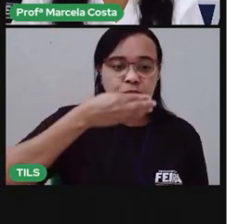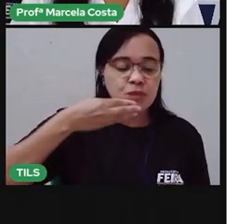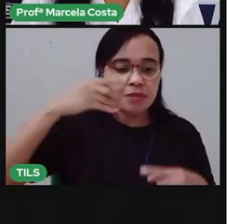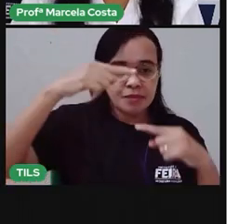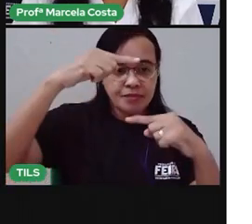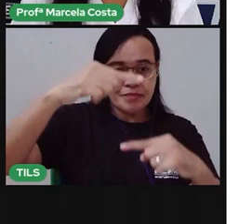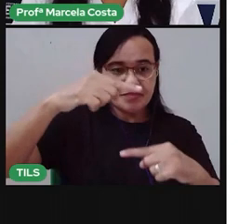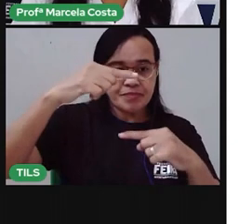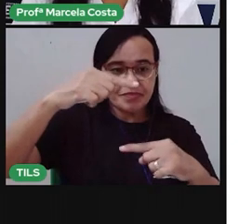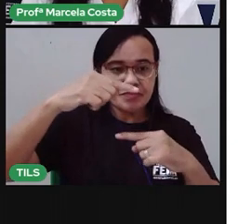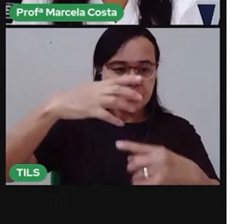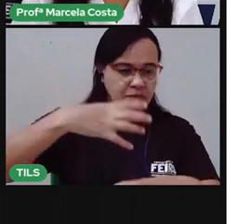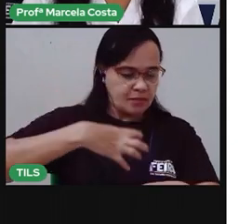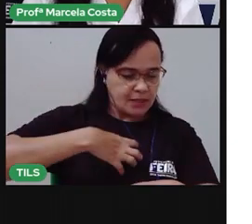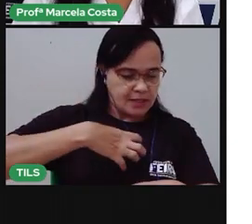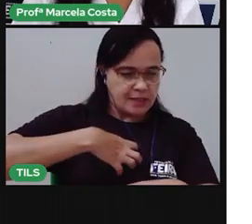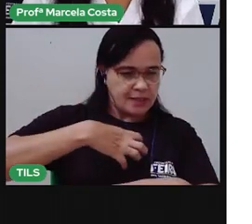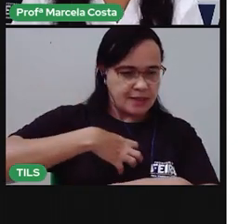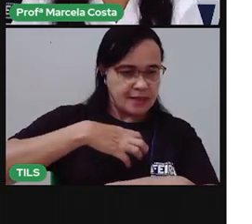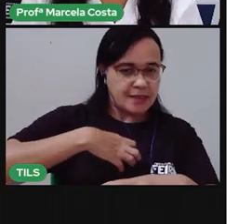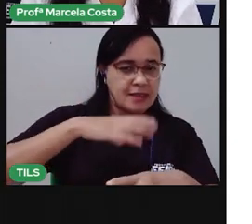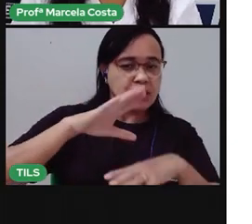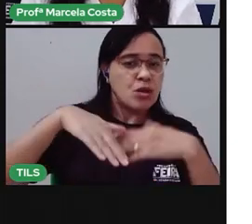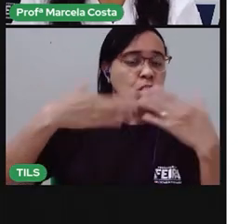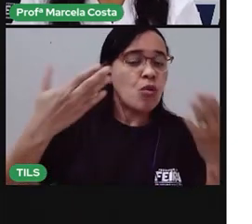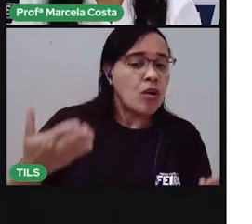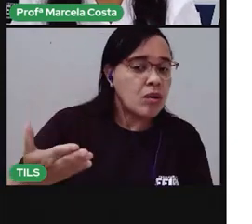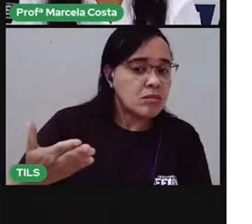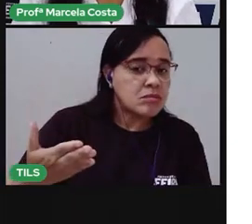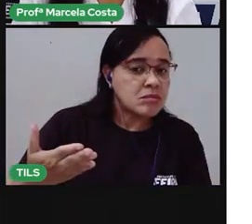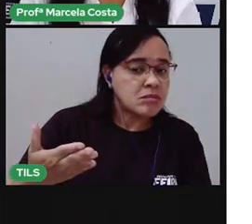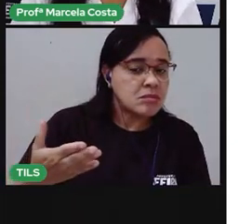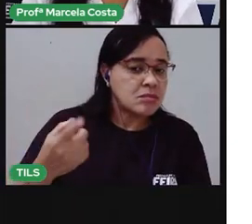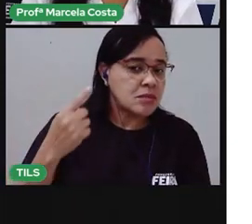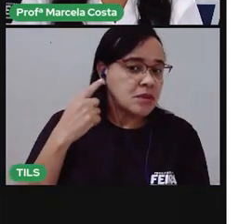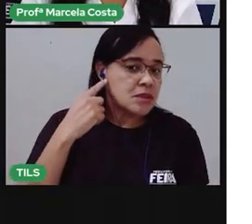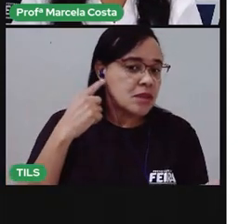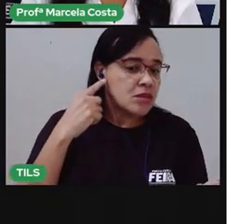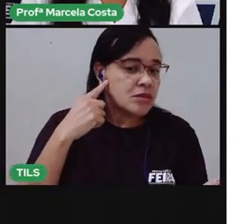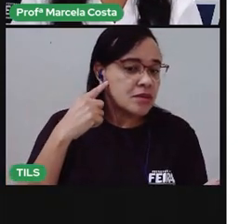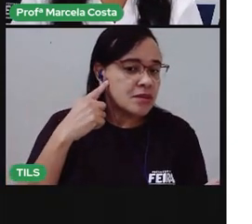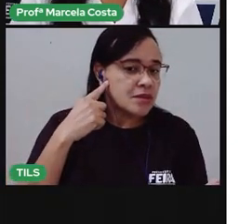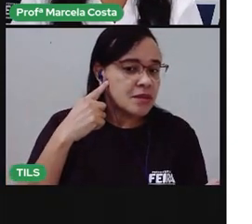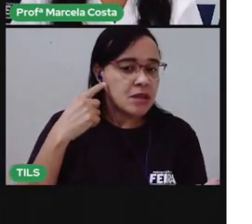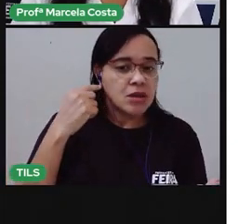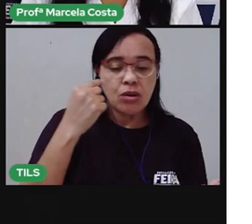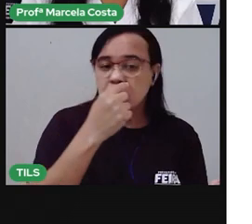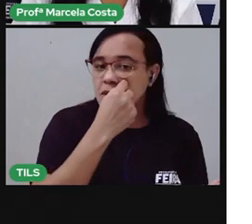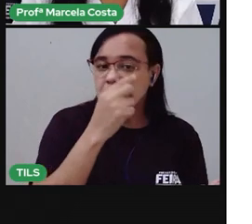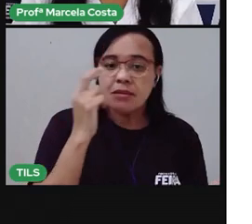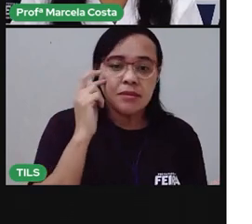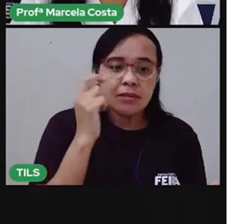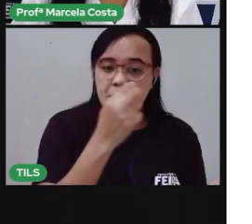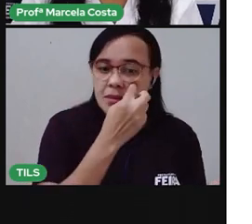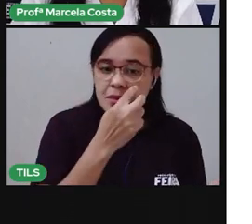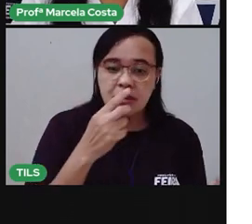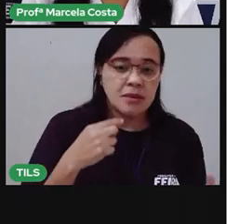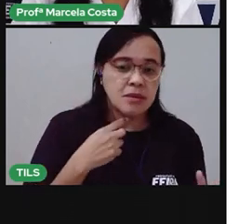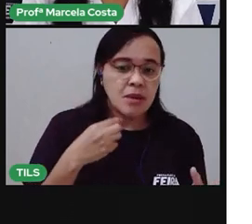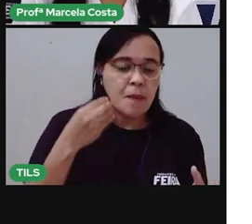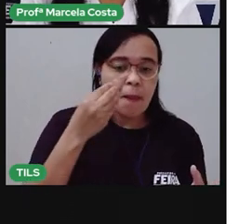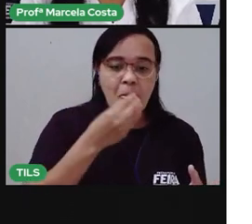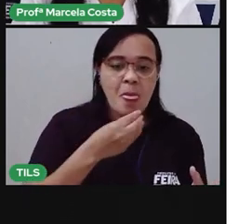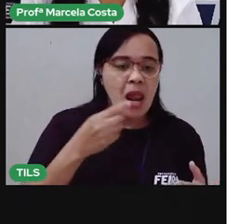Para sentir o gosto do refrigerante, eu vou precisar aí da audição, da visão, do olfato, do